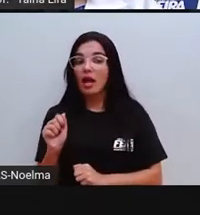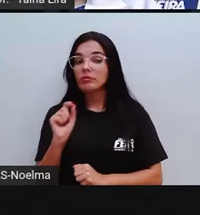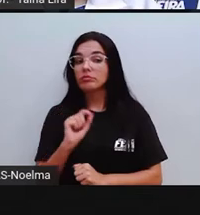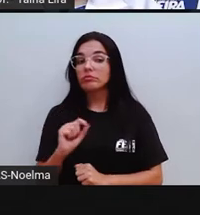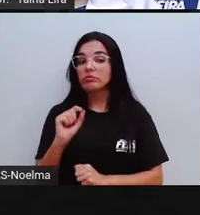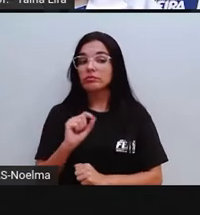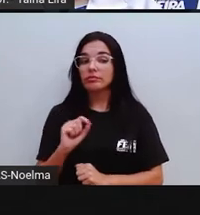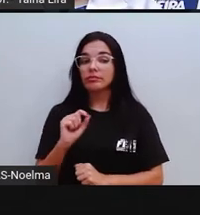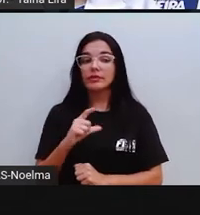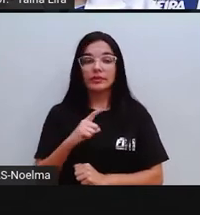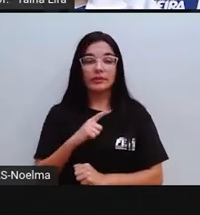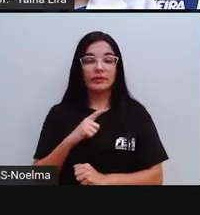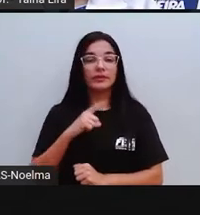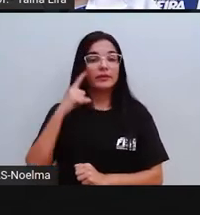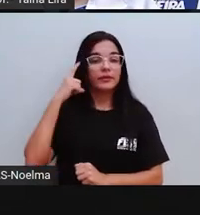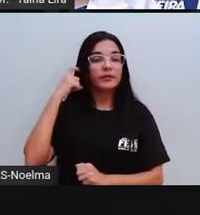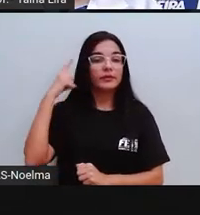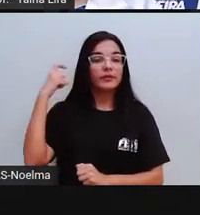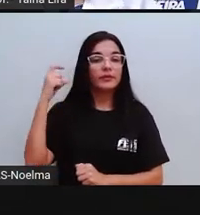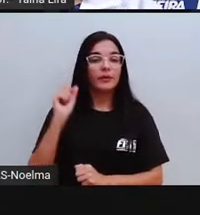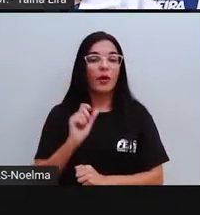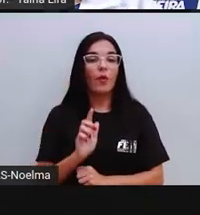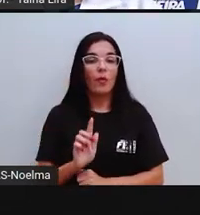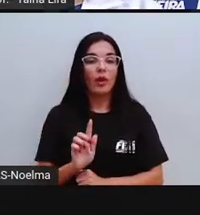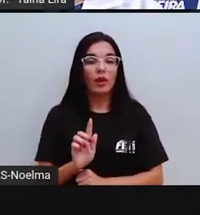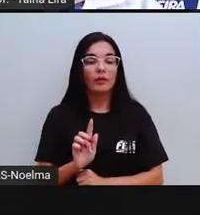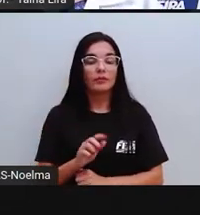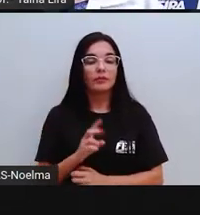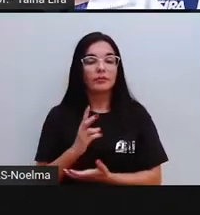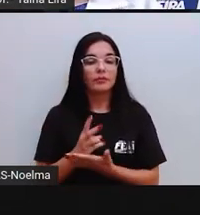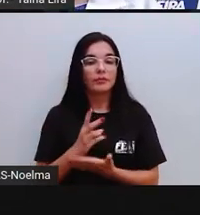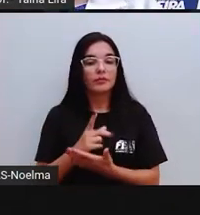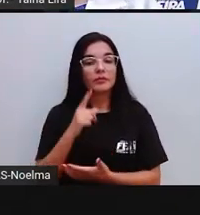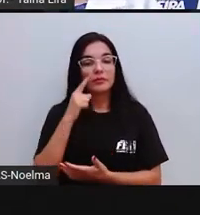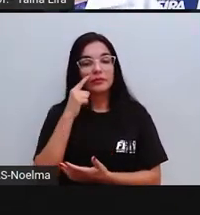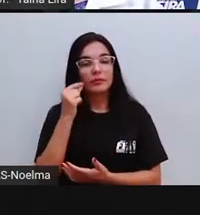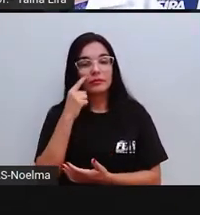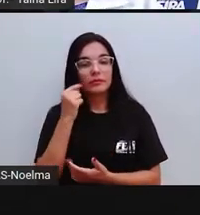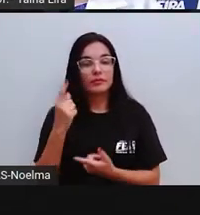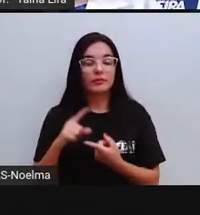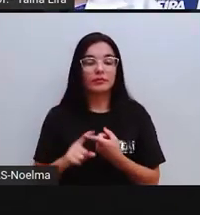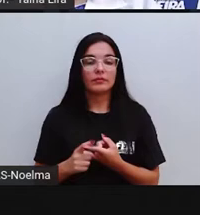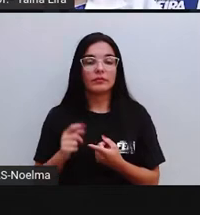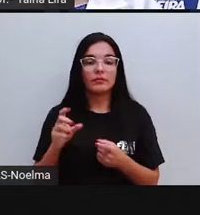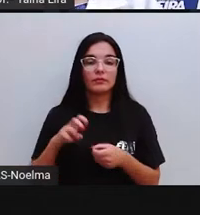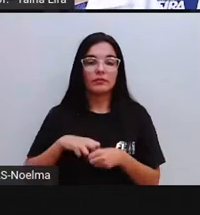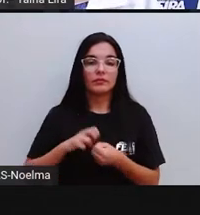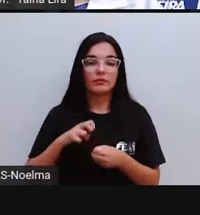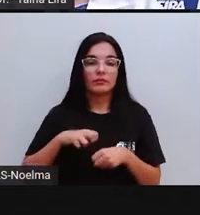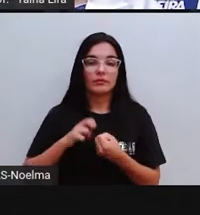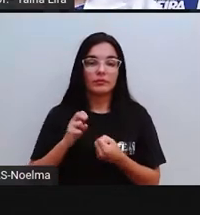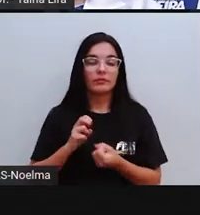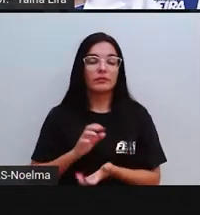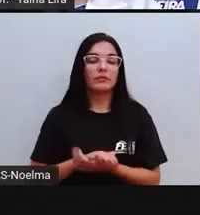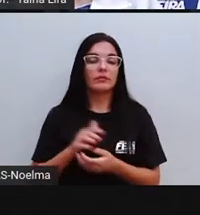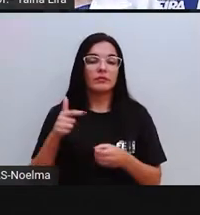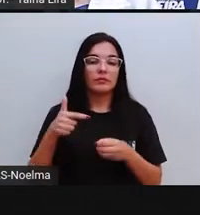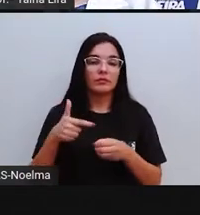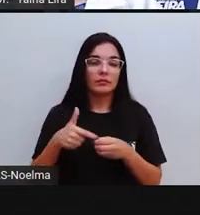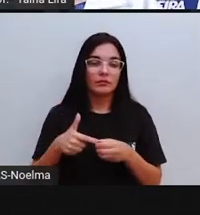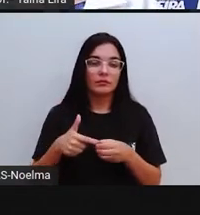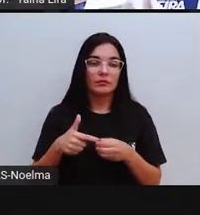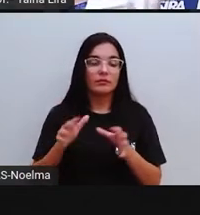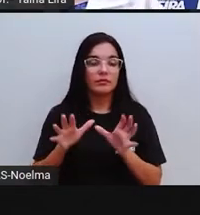GÉ tem som de GÉ mesmo. Então, GATO, GARRAFA, GAIVOTA, GASOLINA.